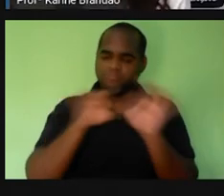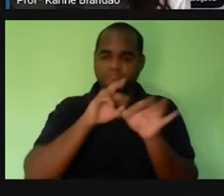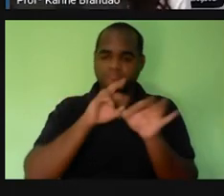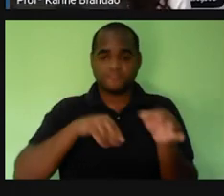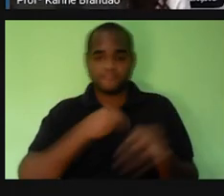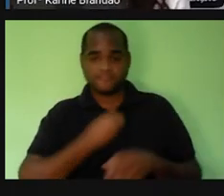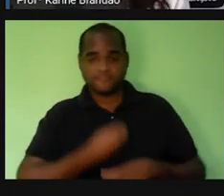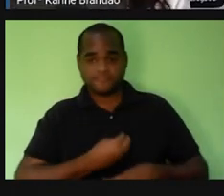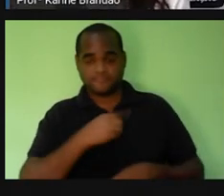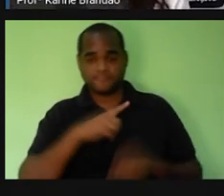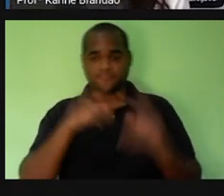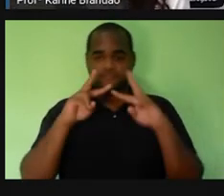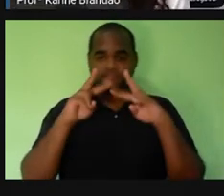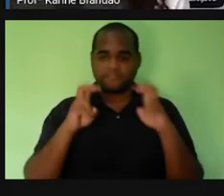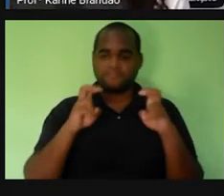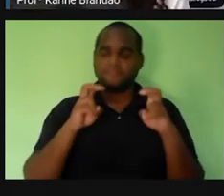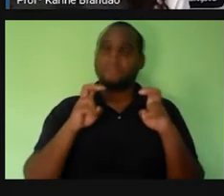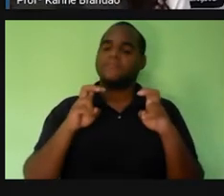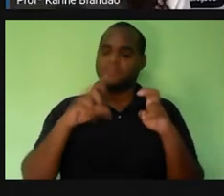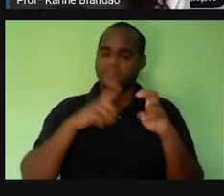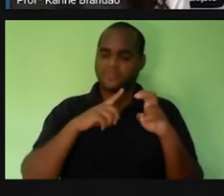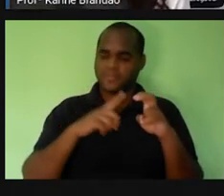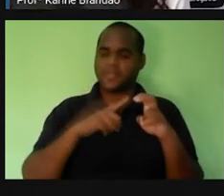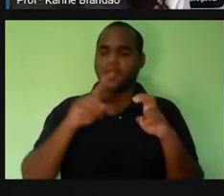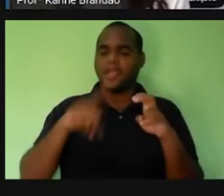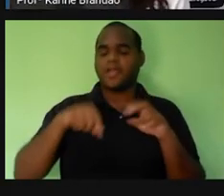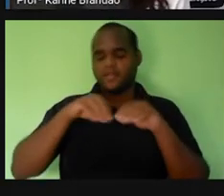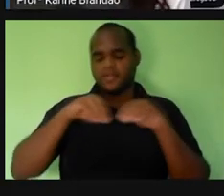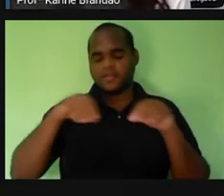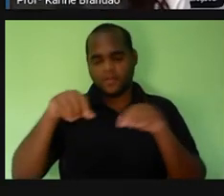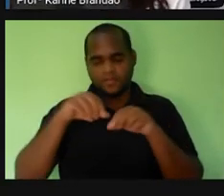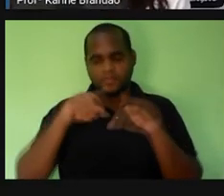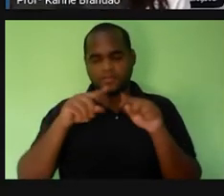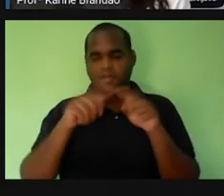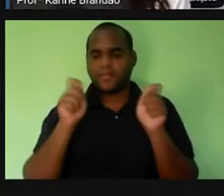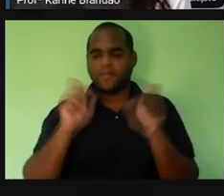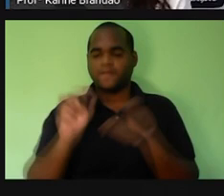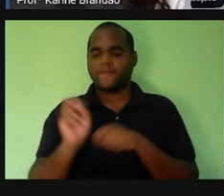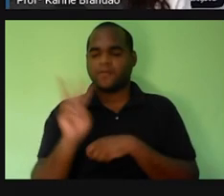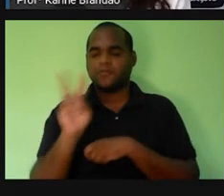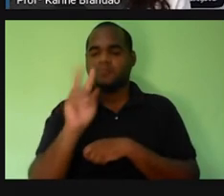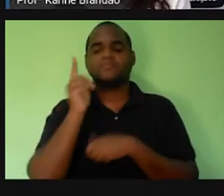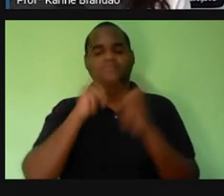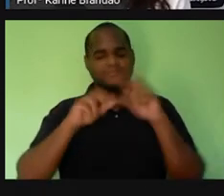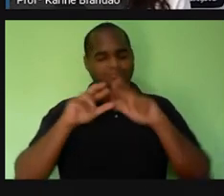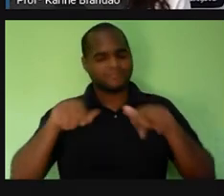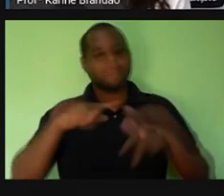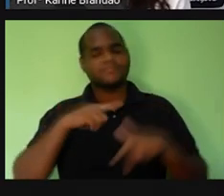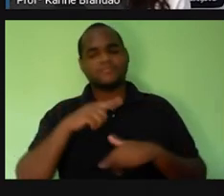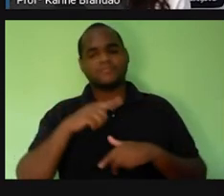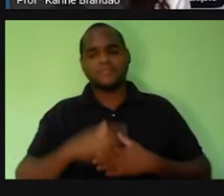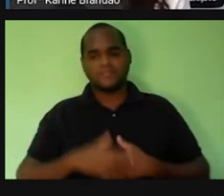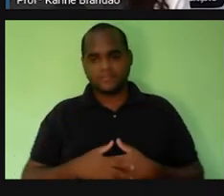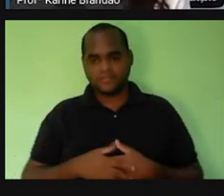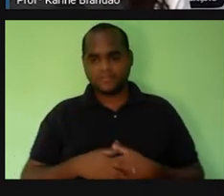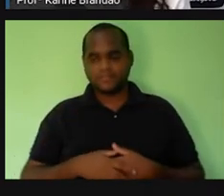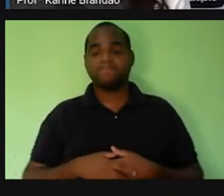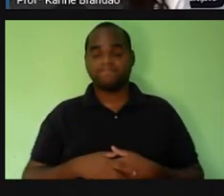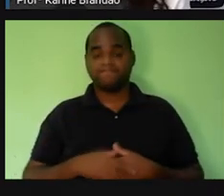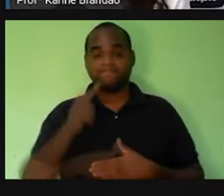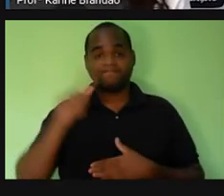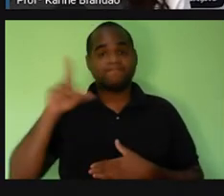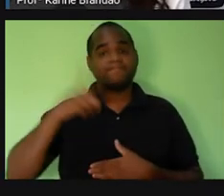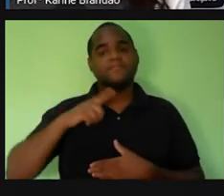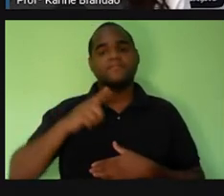terra, né? O nosso território, ele tenha valor, certo? Além disso, quando a gente